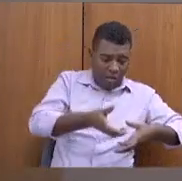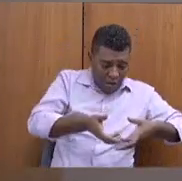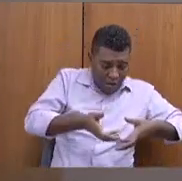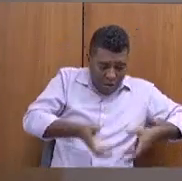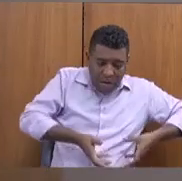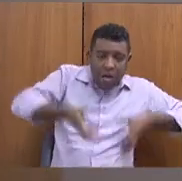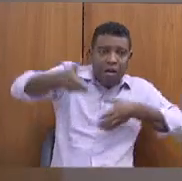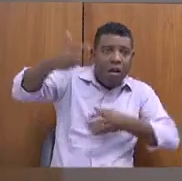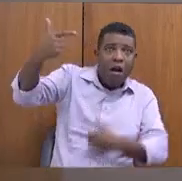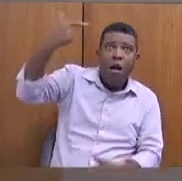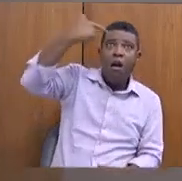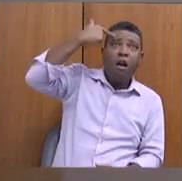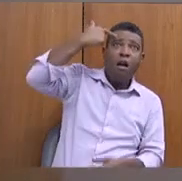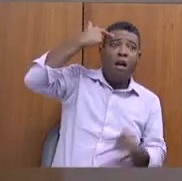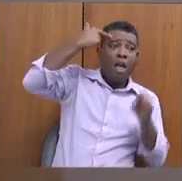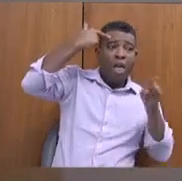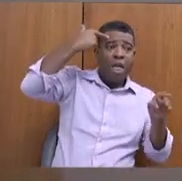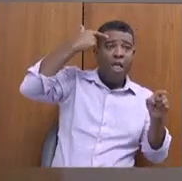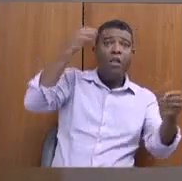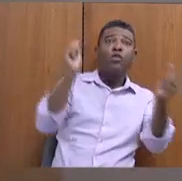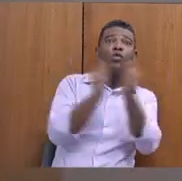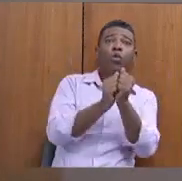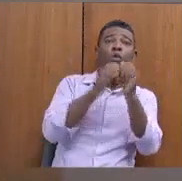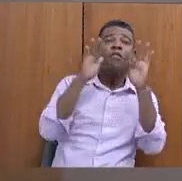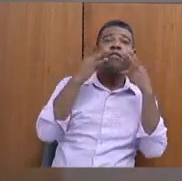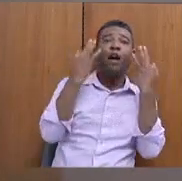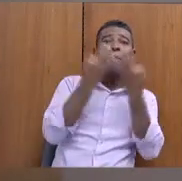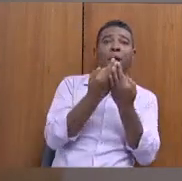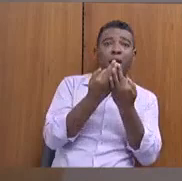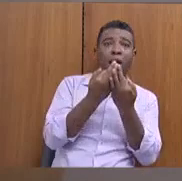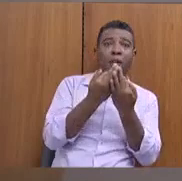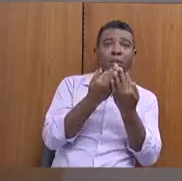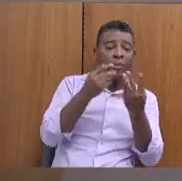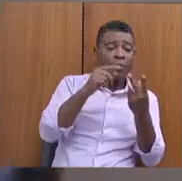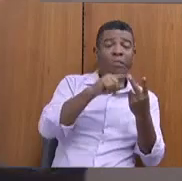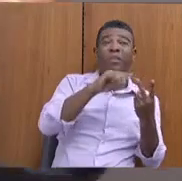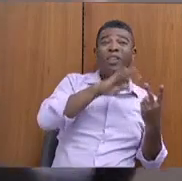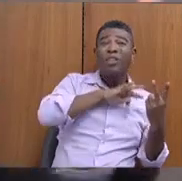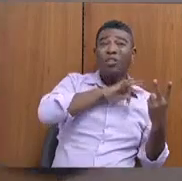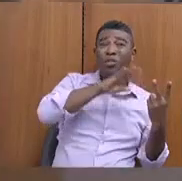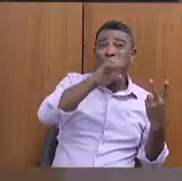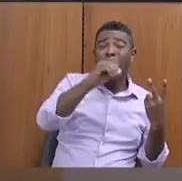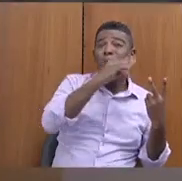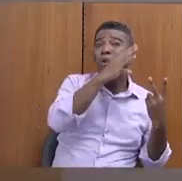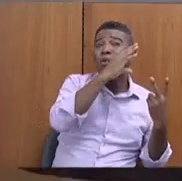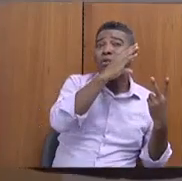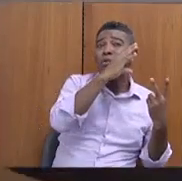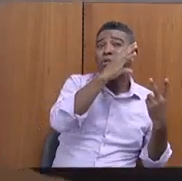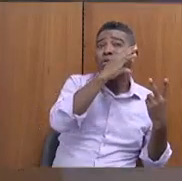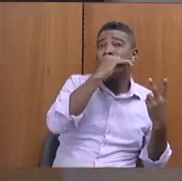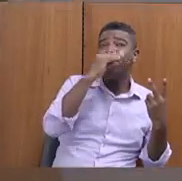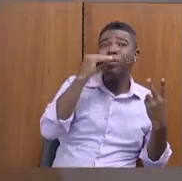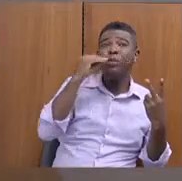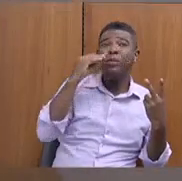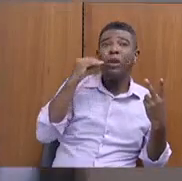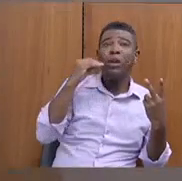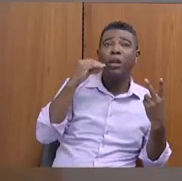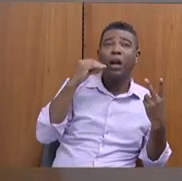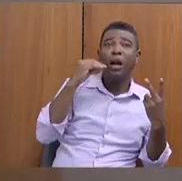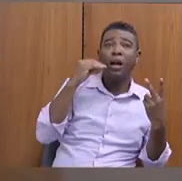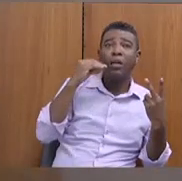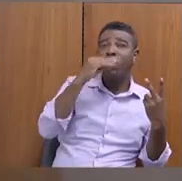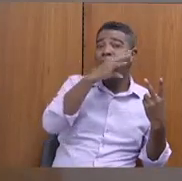dele e da família dele, todos os funcionários registrados, com exceção de dois que tinham chegado naquele dia que os documentos estavam na